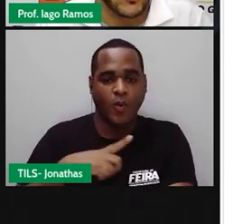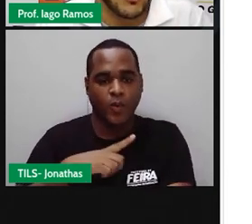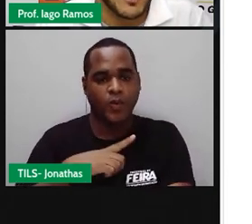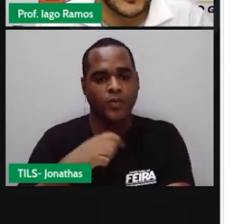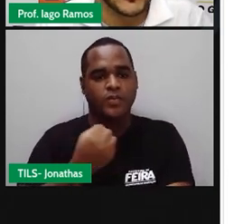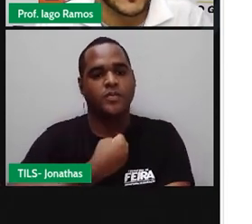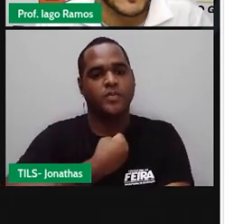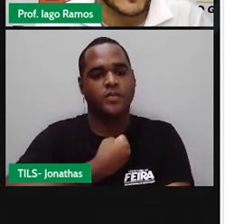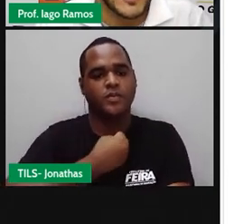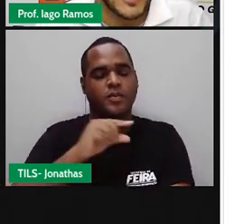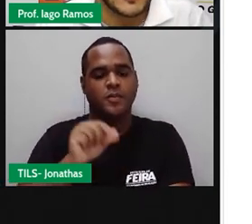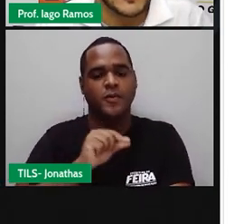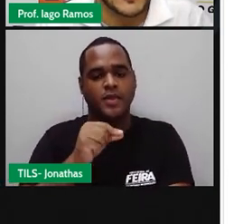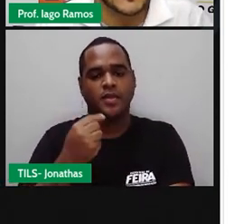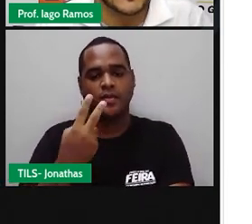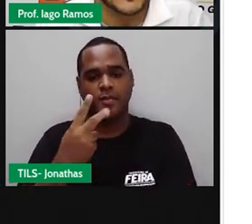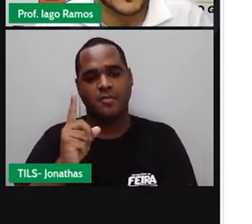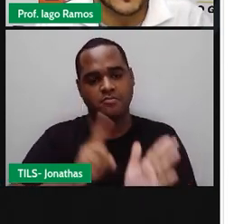O menos 210.